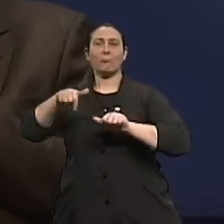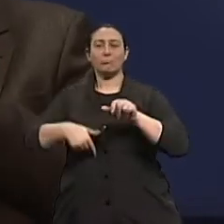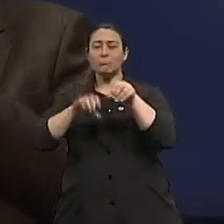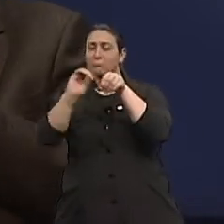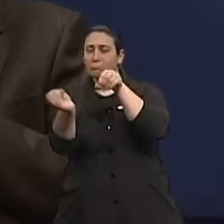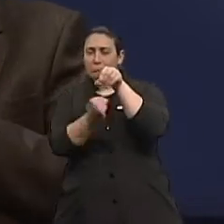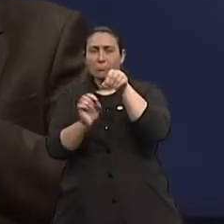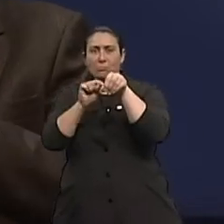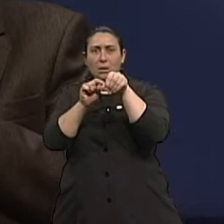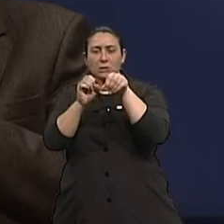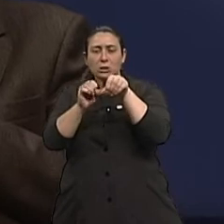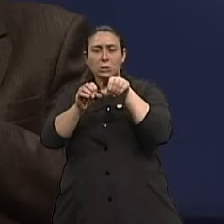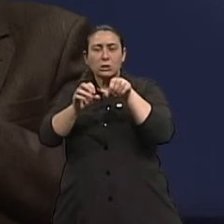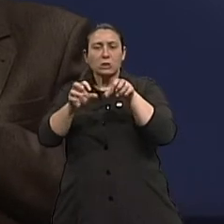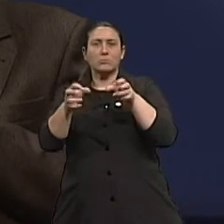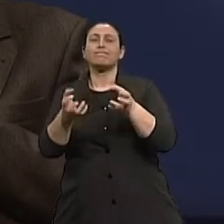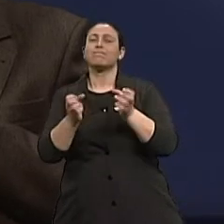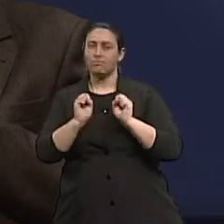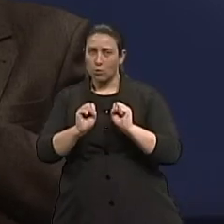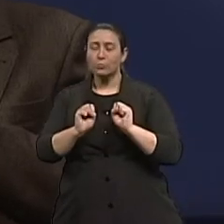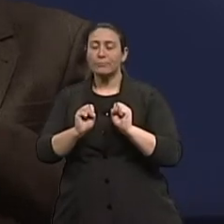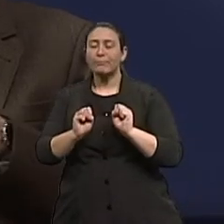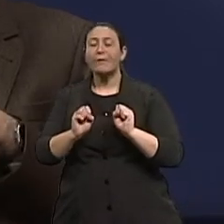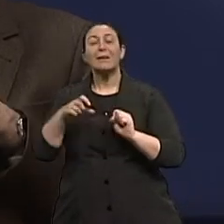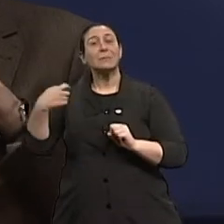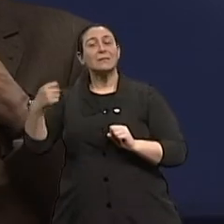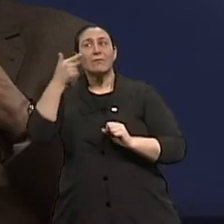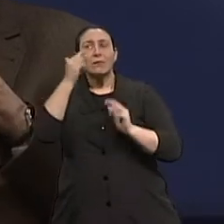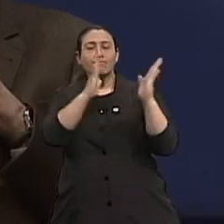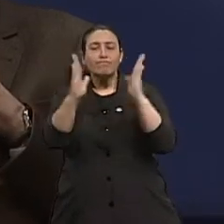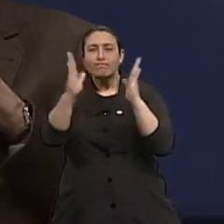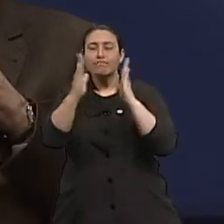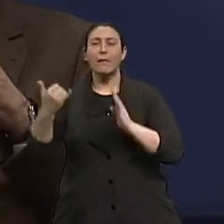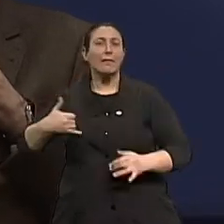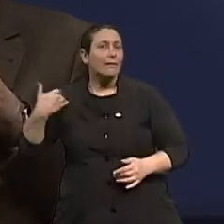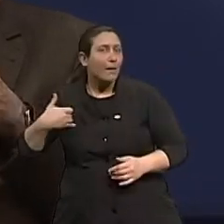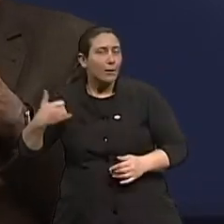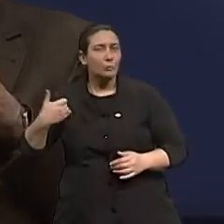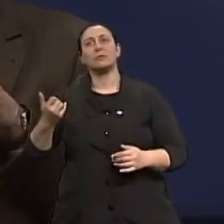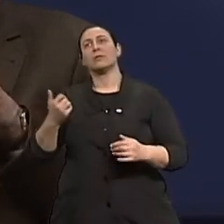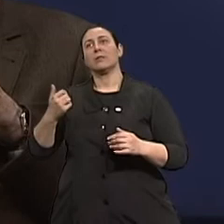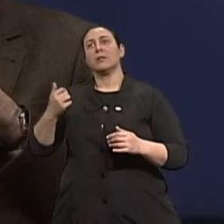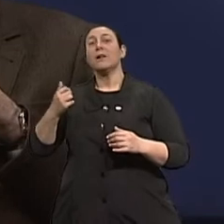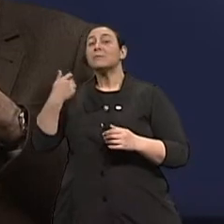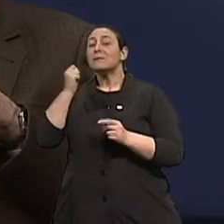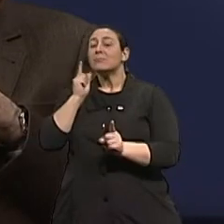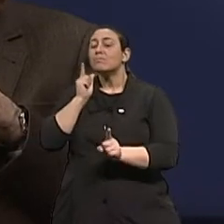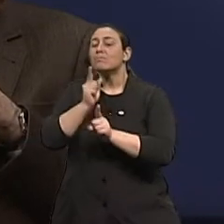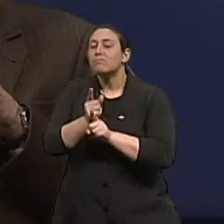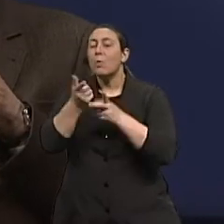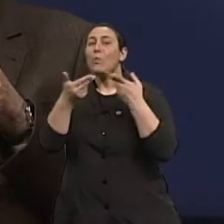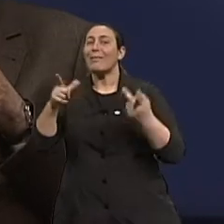buscar na faixa etária adequada para isto, né, identificação de fatores de